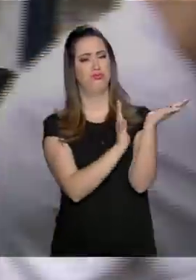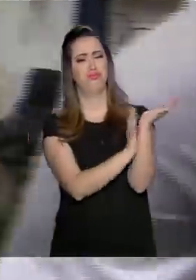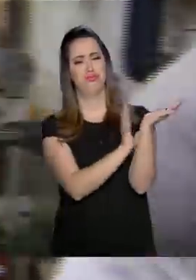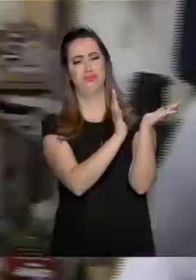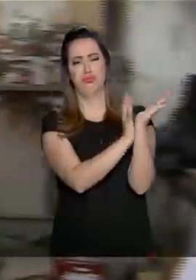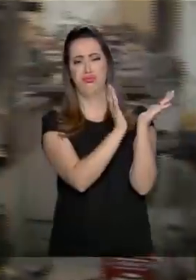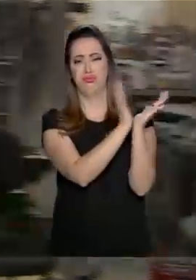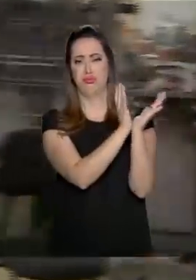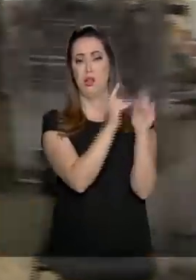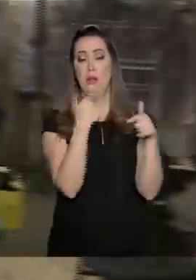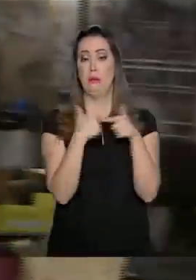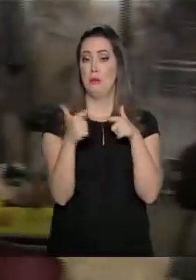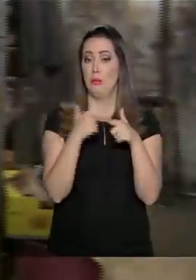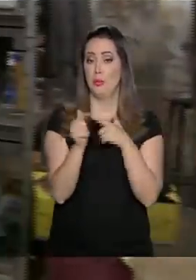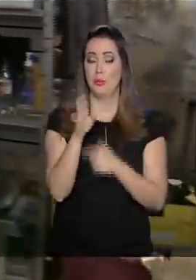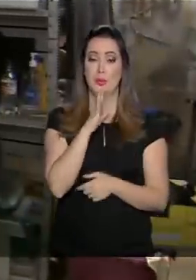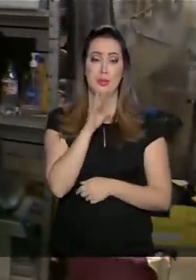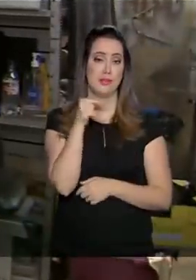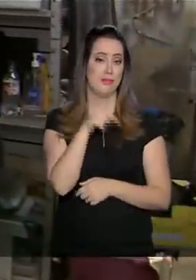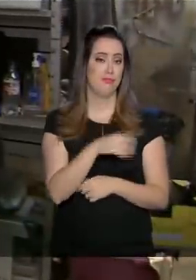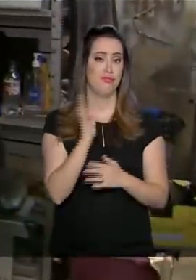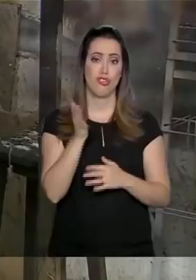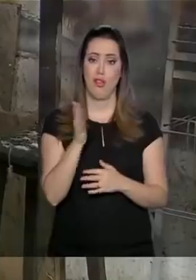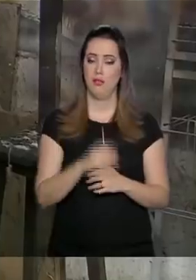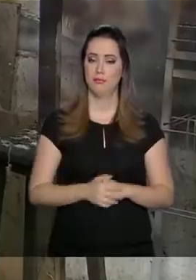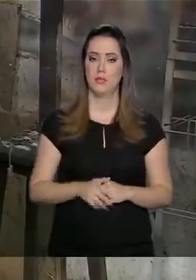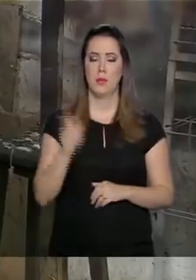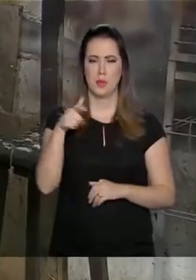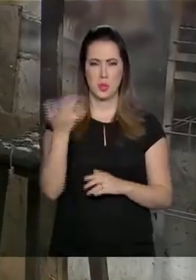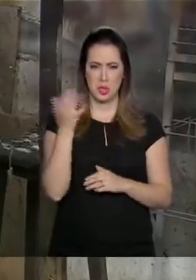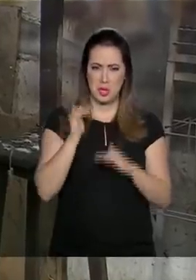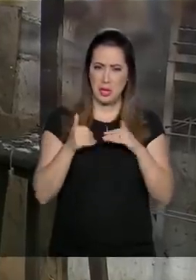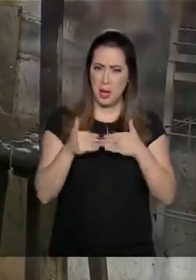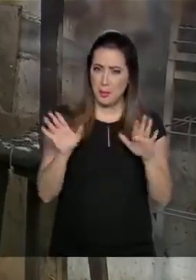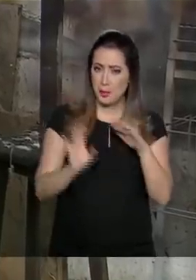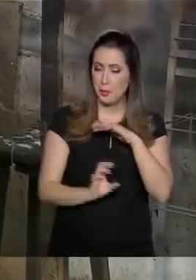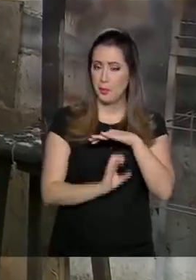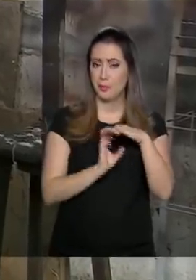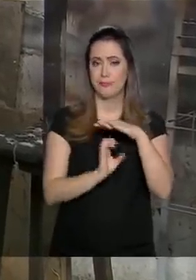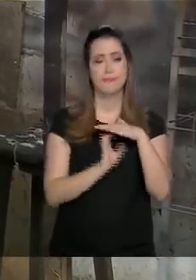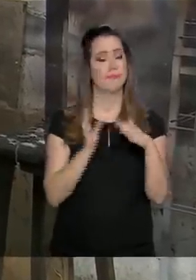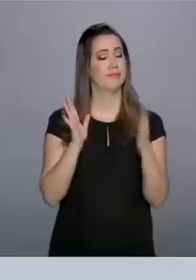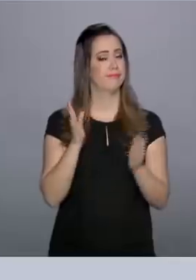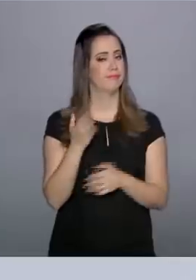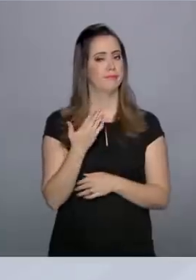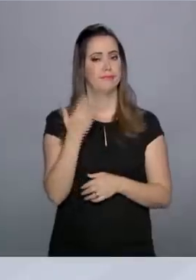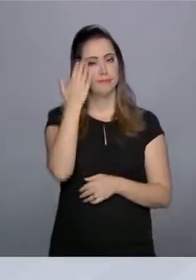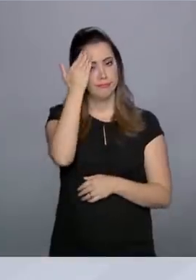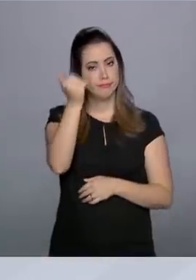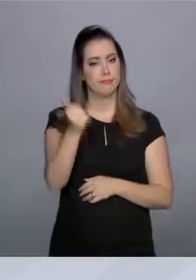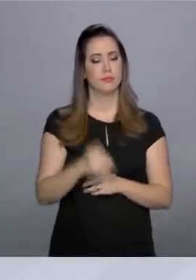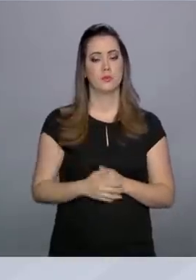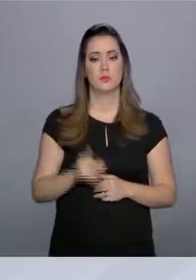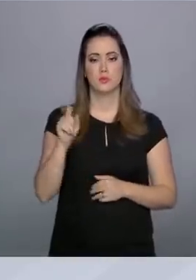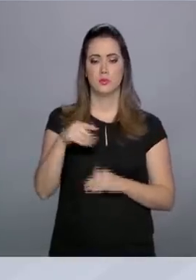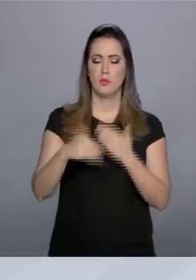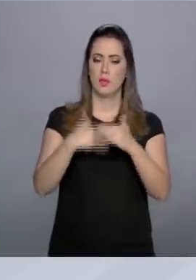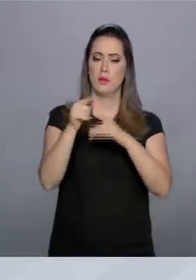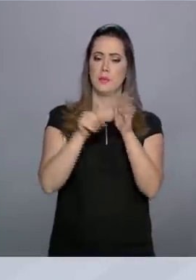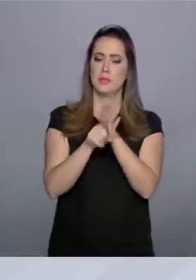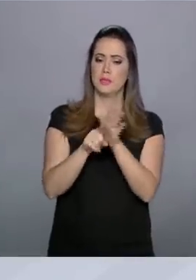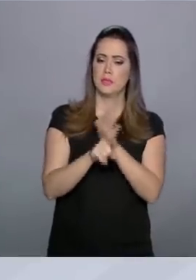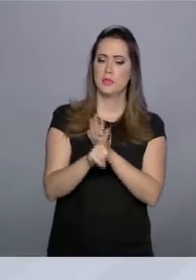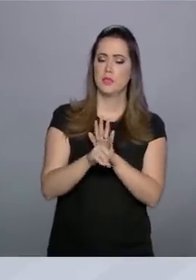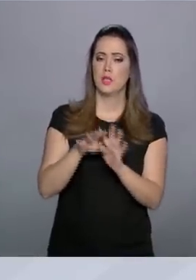problema conhecido do brasileiro. Para quem quer abrir um negócio, então, nem se fala. Segundo um levantamento do Banco